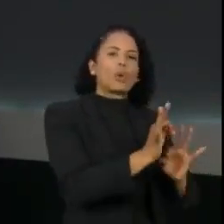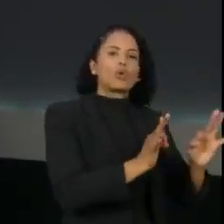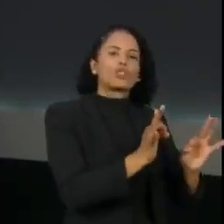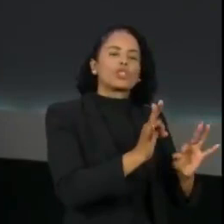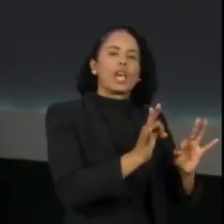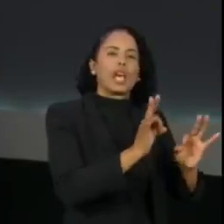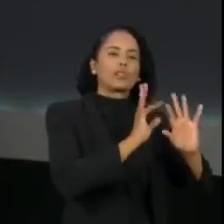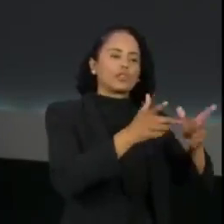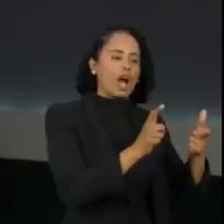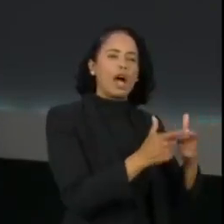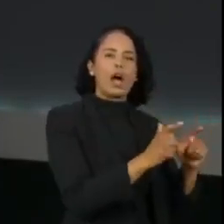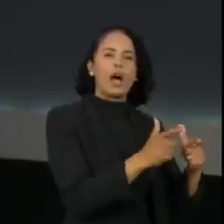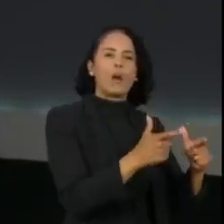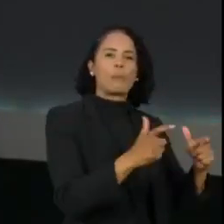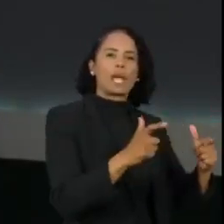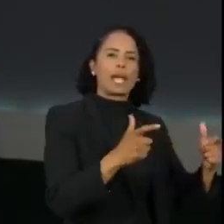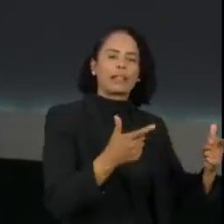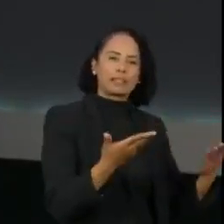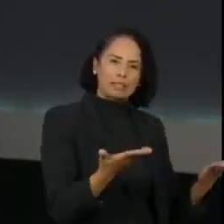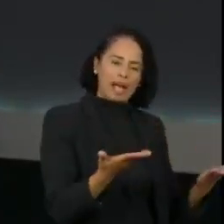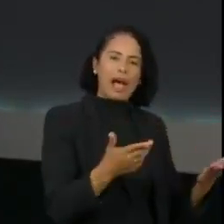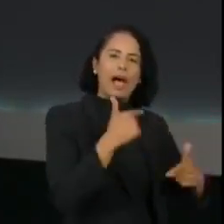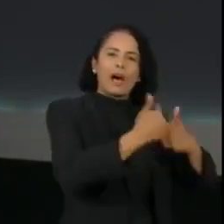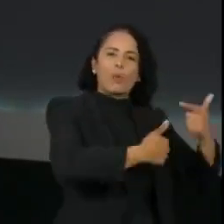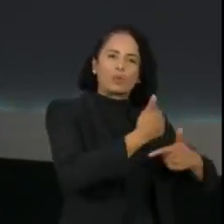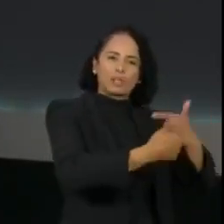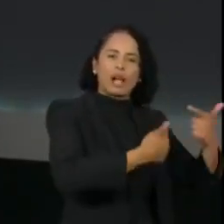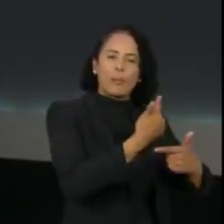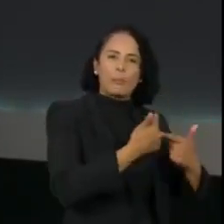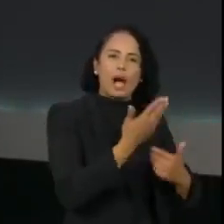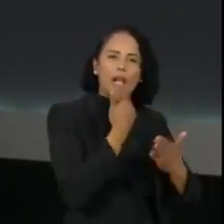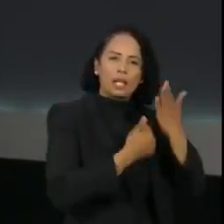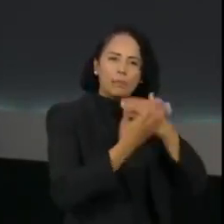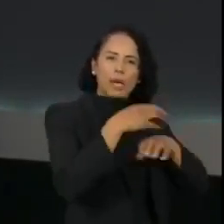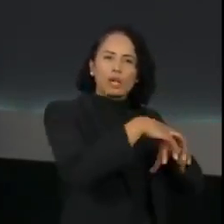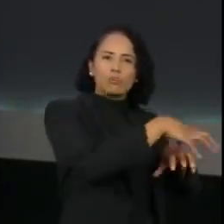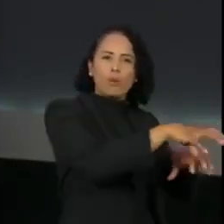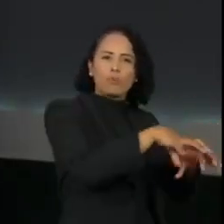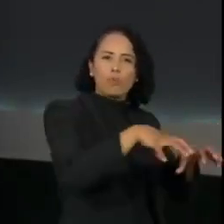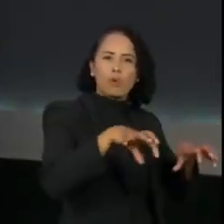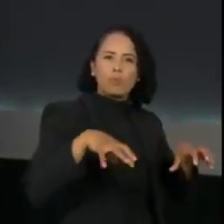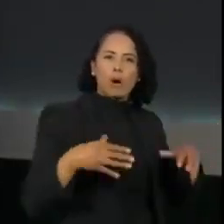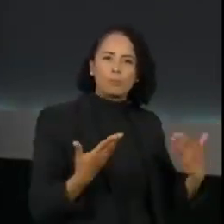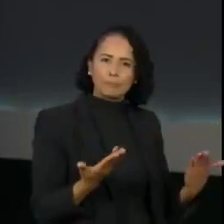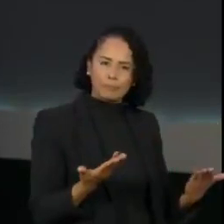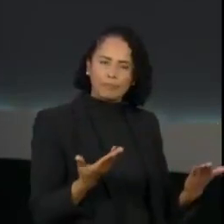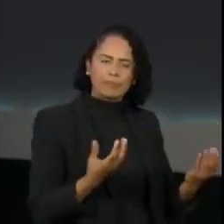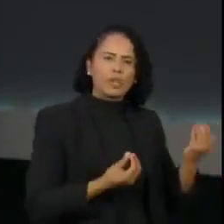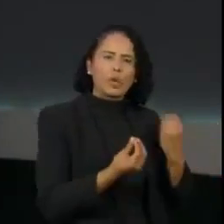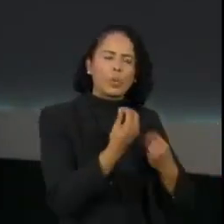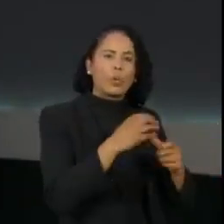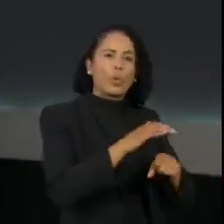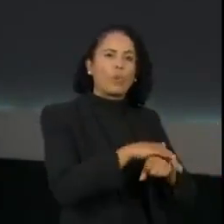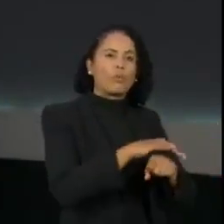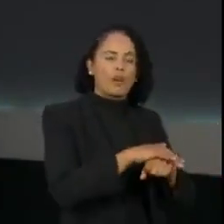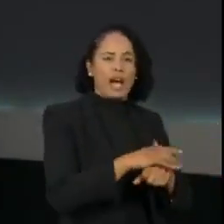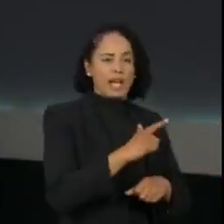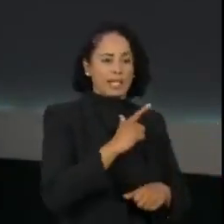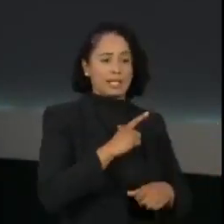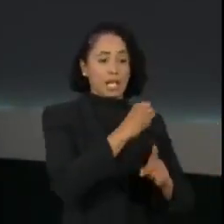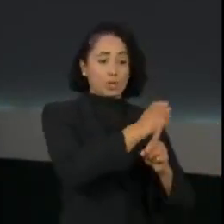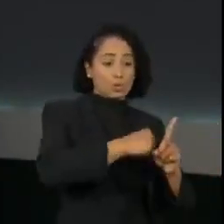expandir ainda mais esse trabalho de distribuição de alimentos. Com essa franquia